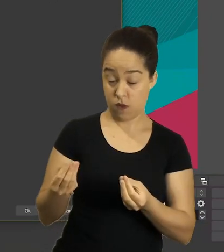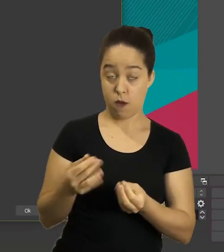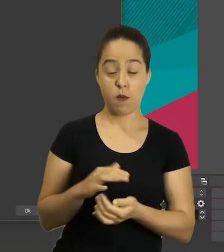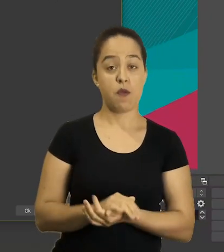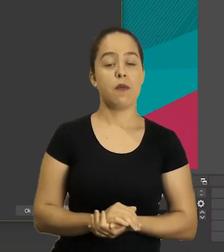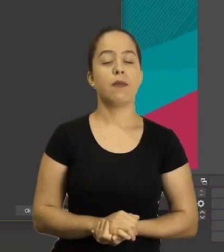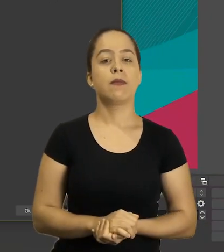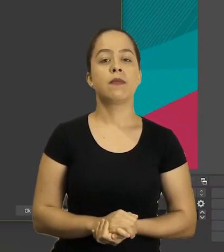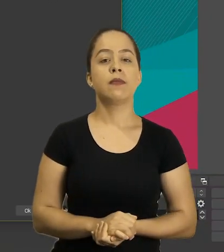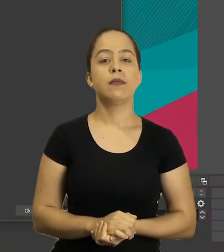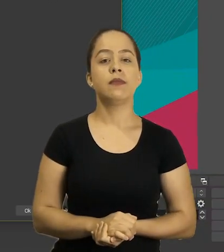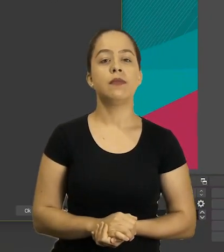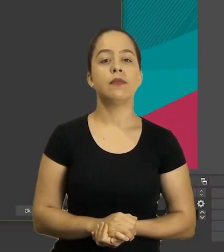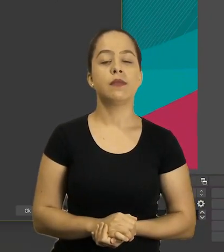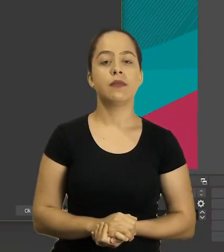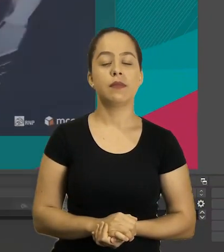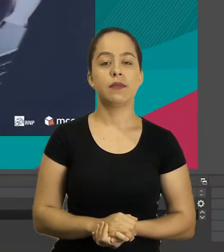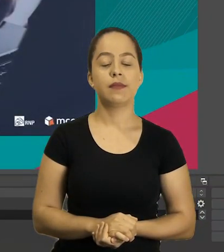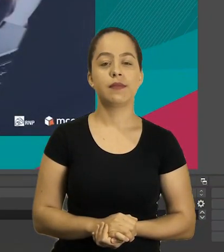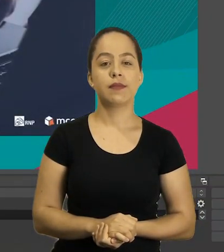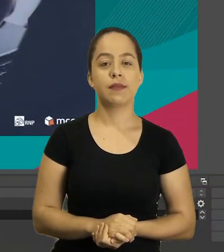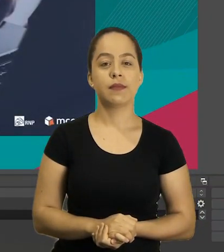é como se pega essa chave